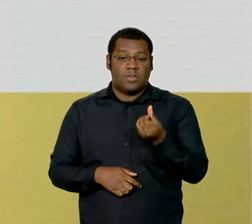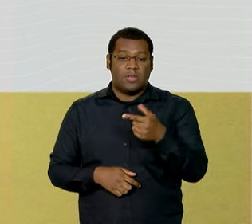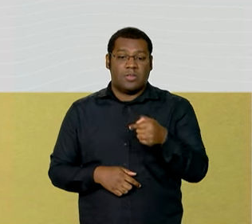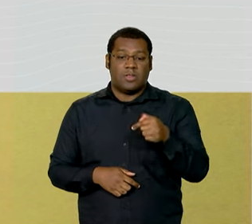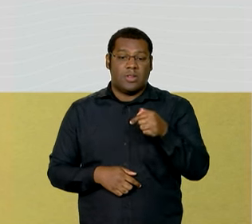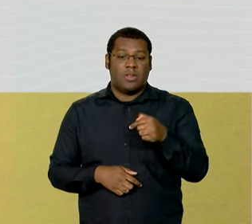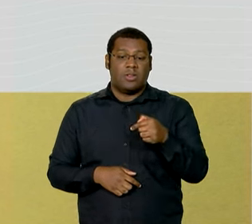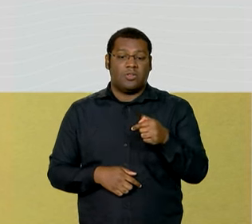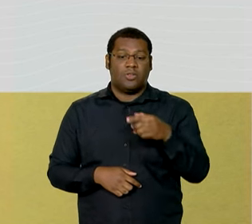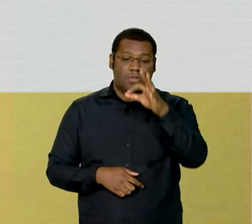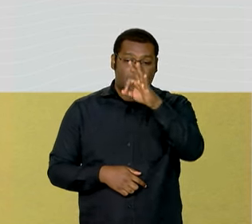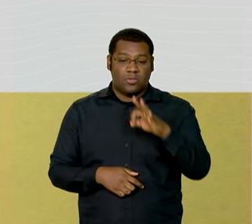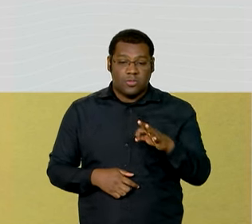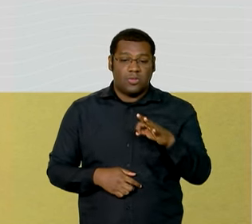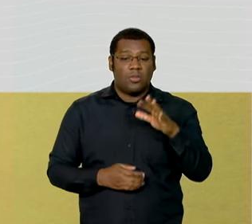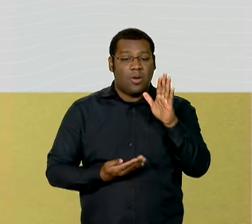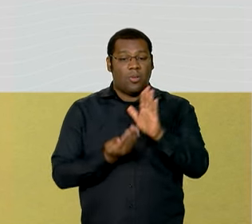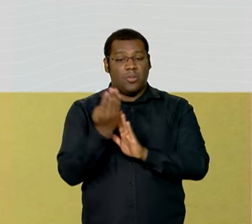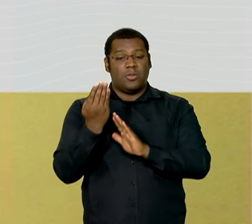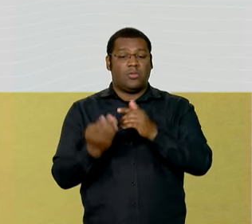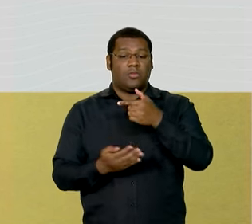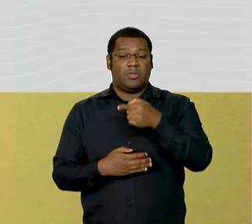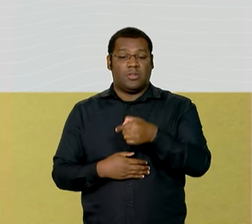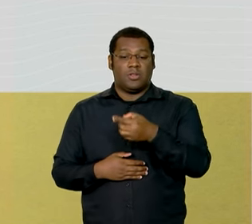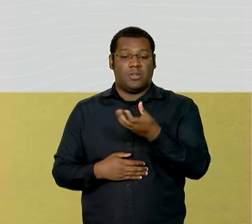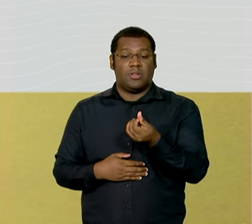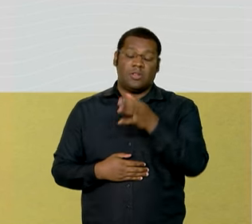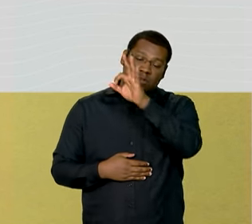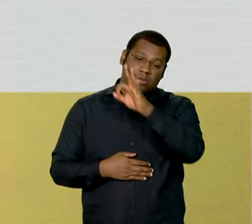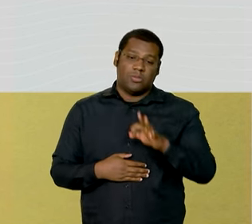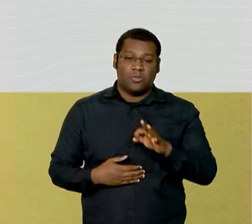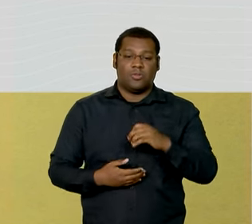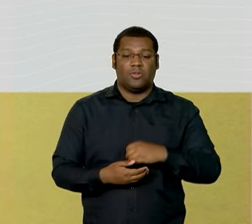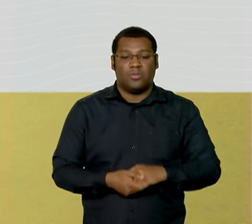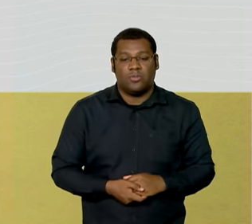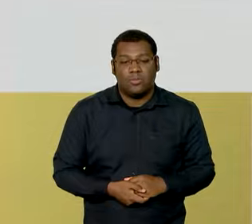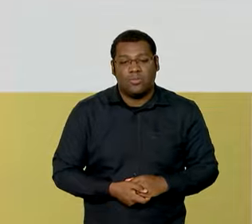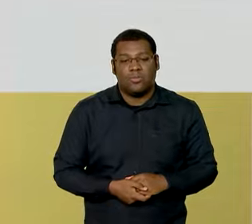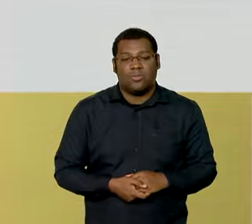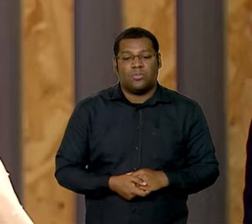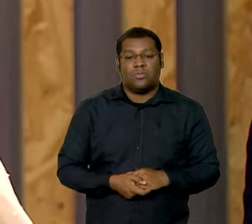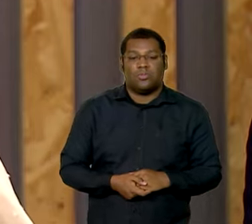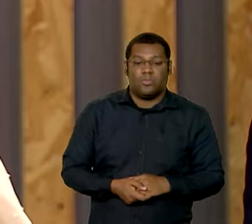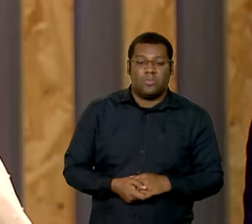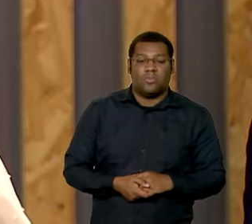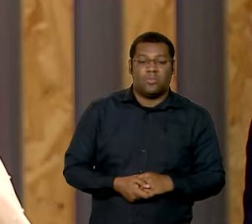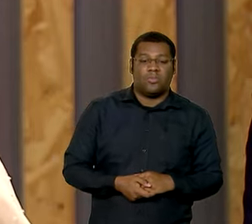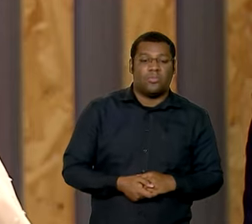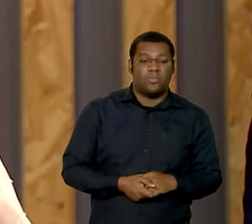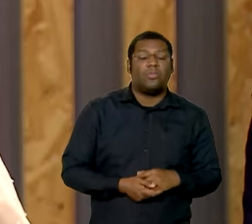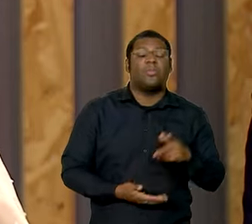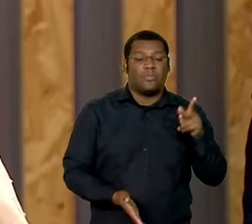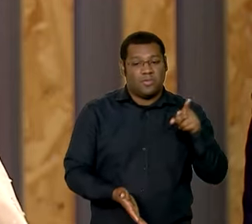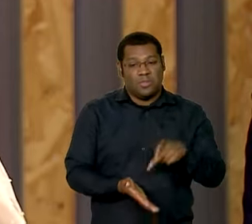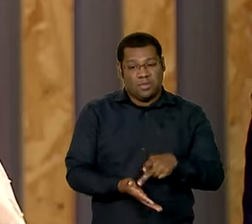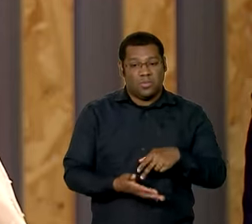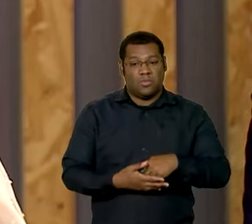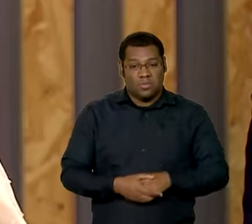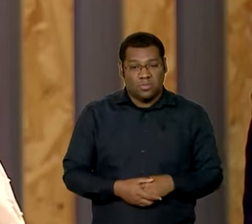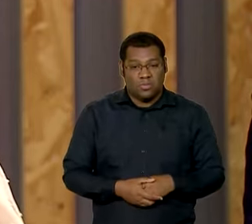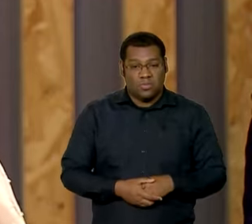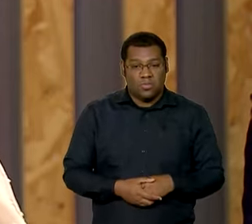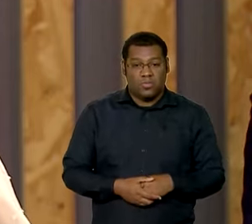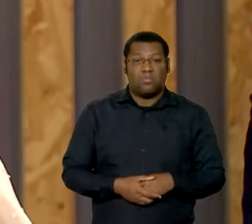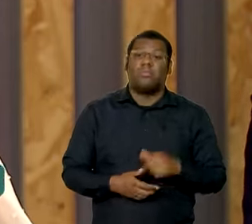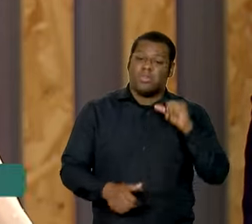% para 76,7% de cobertura vacinal. De fato, estamos vivendo uma